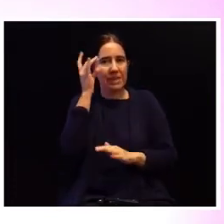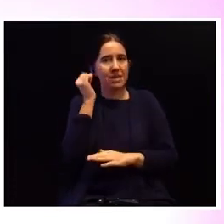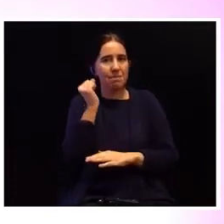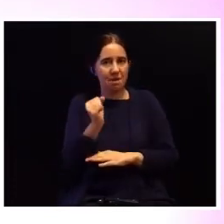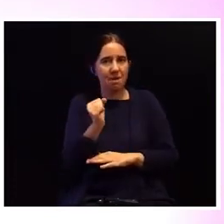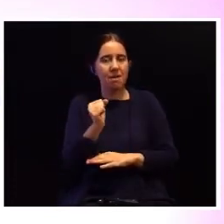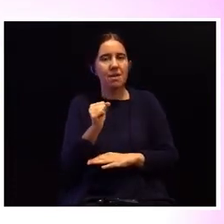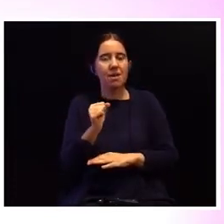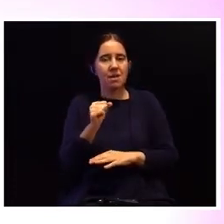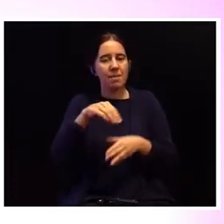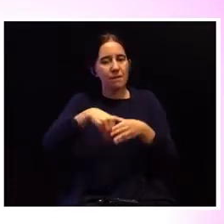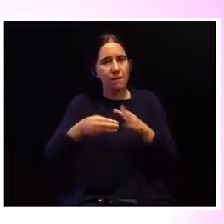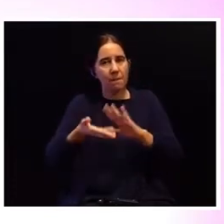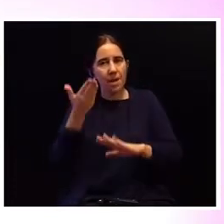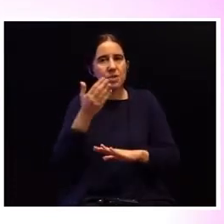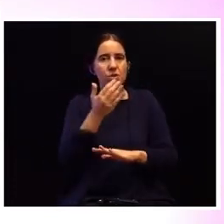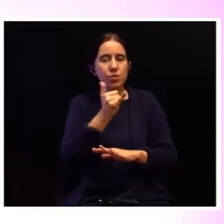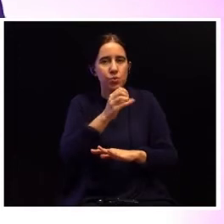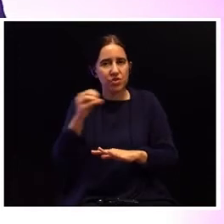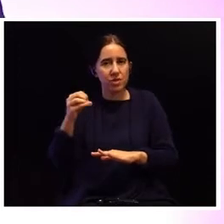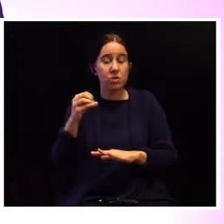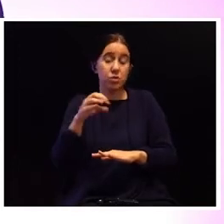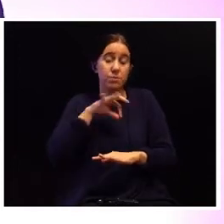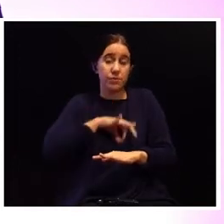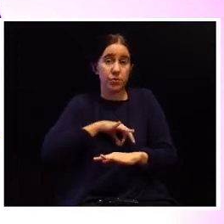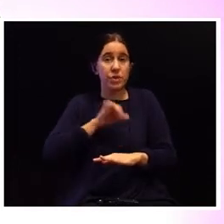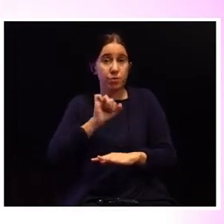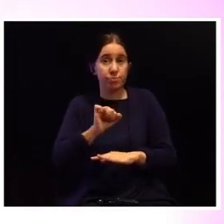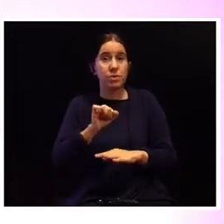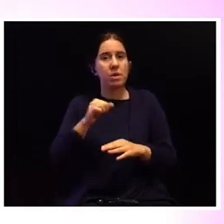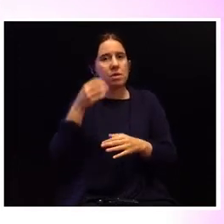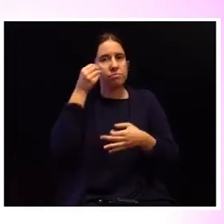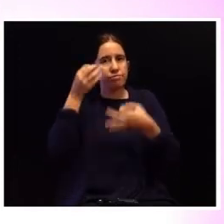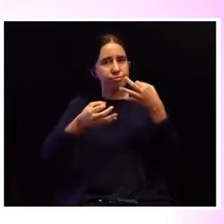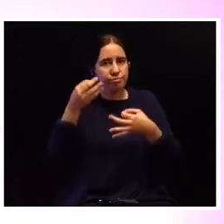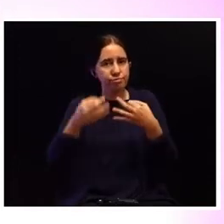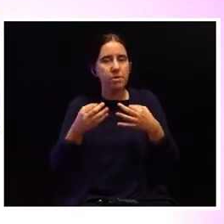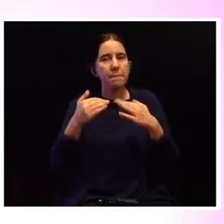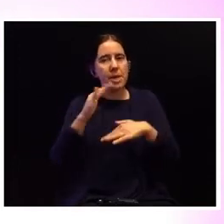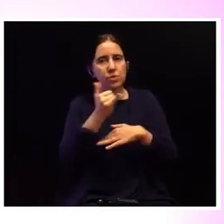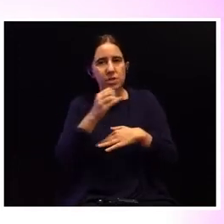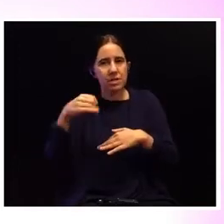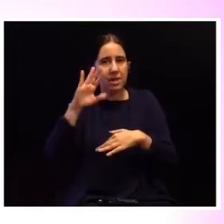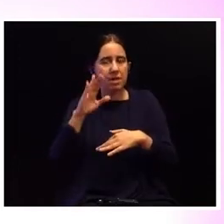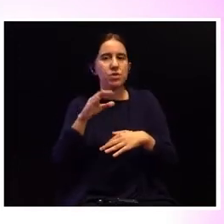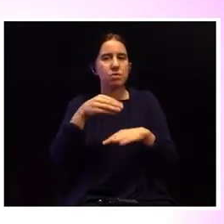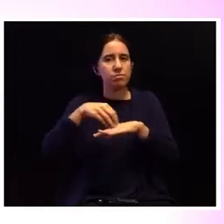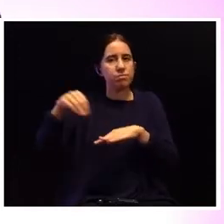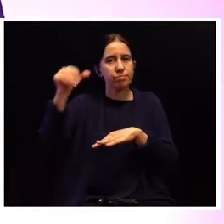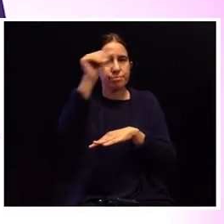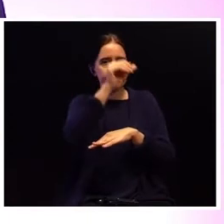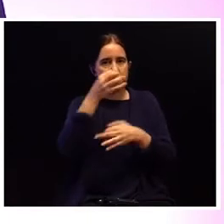e envolverá mais de duas dezenas, ou profissionais das magistraturas, mais de duas dezenas de comarcas